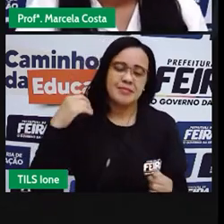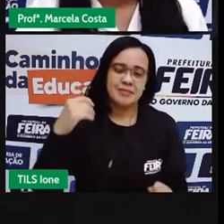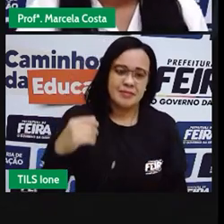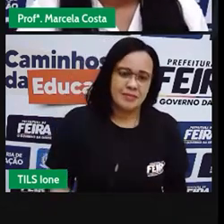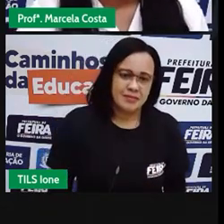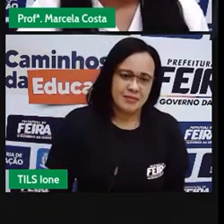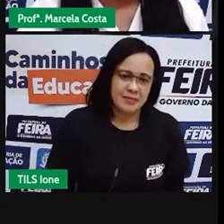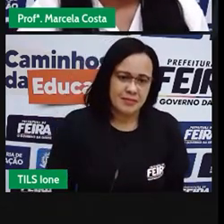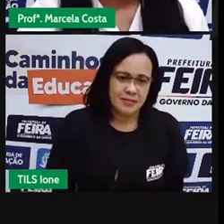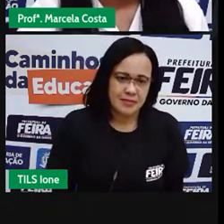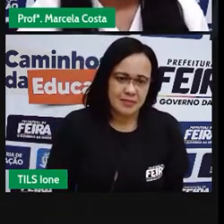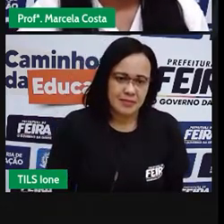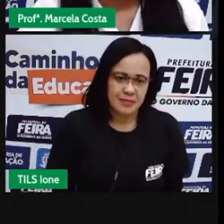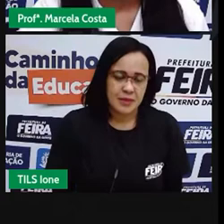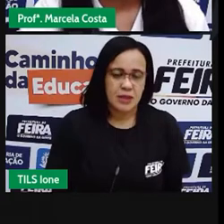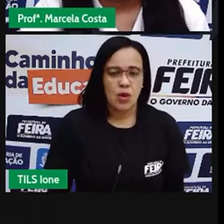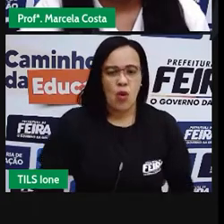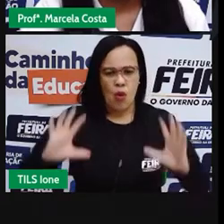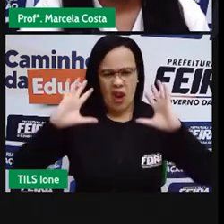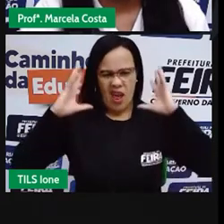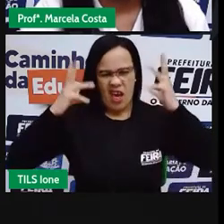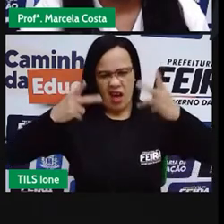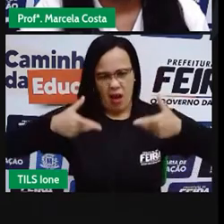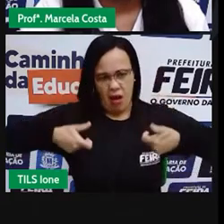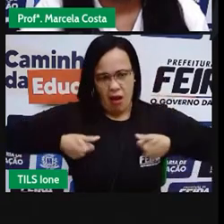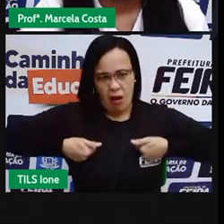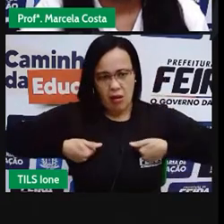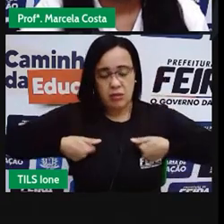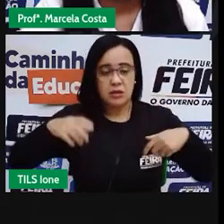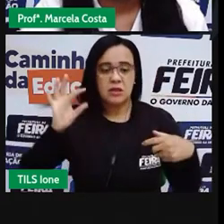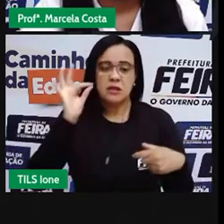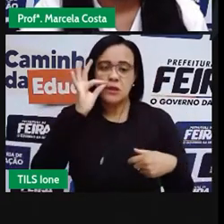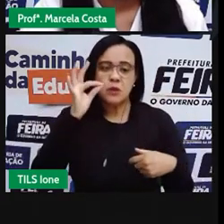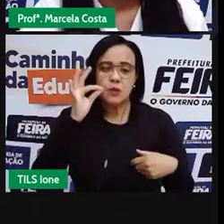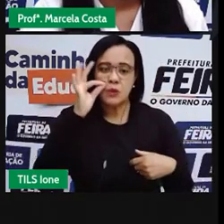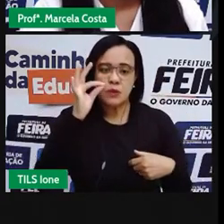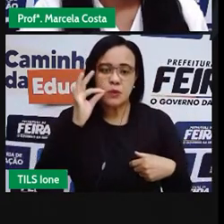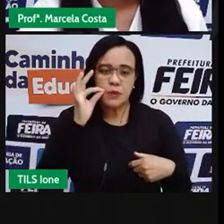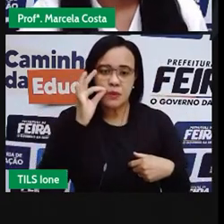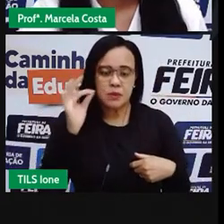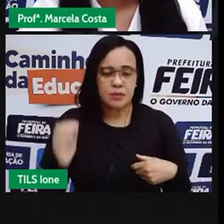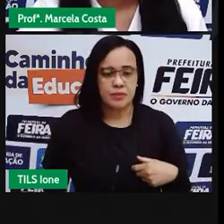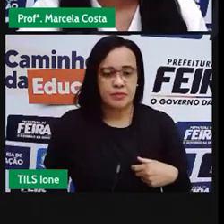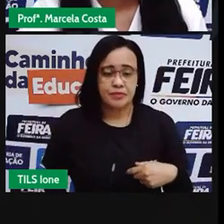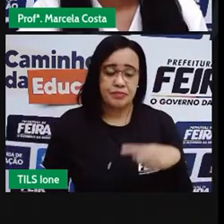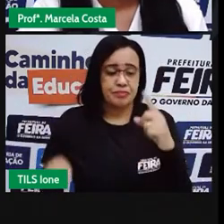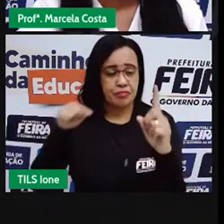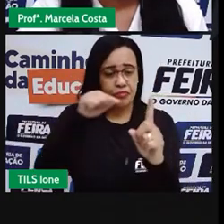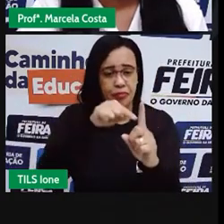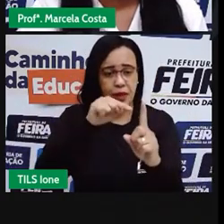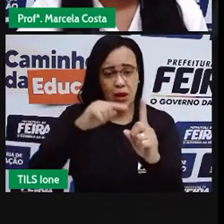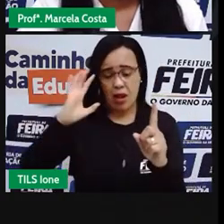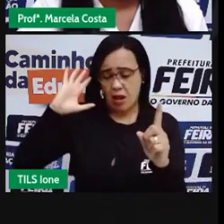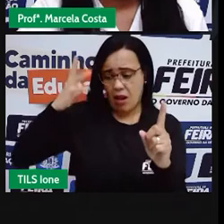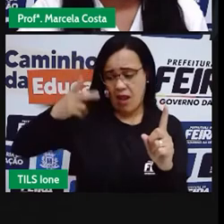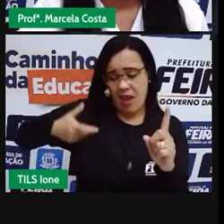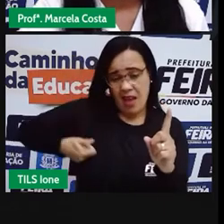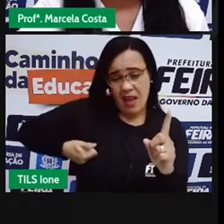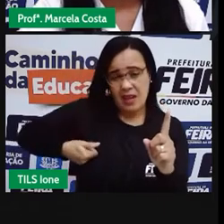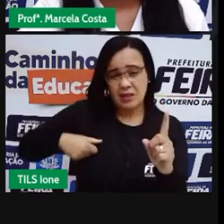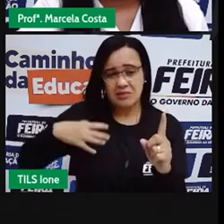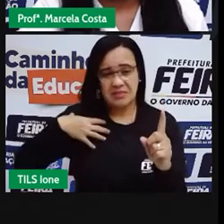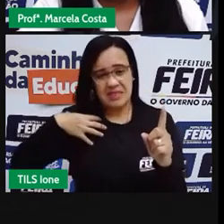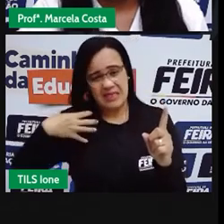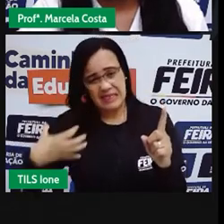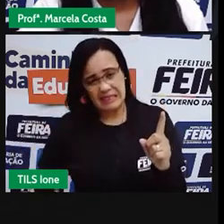O leão e o rato. Um leão, cansado